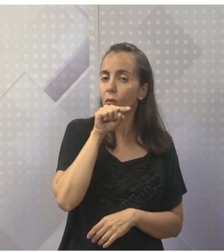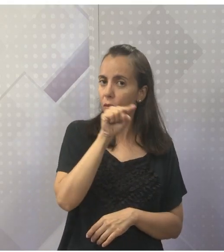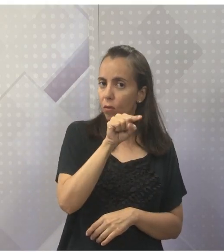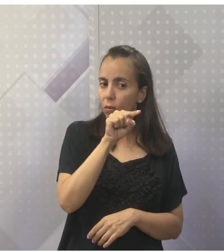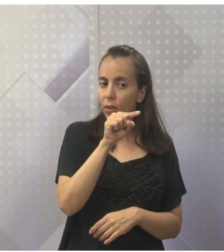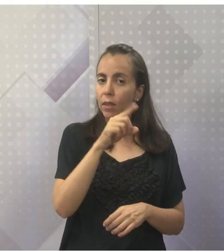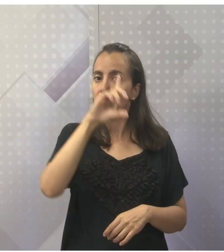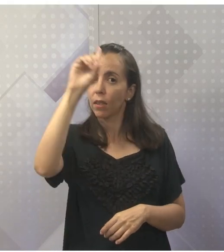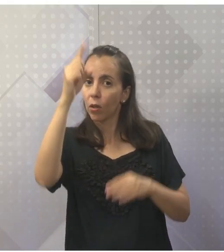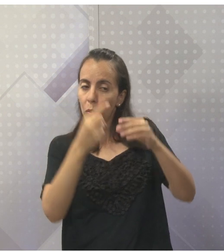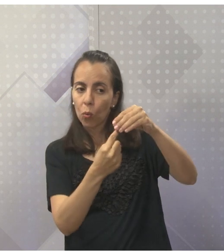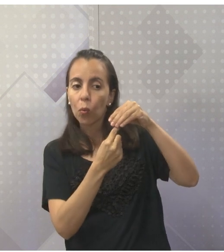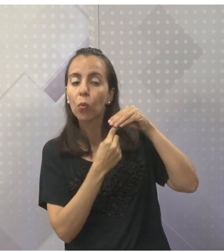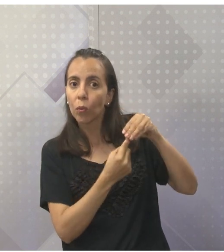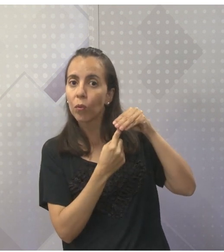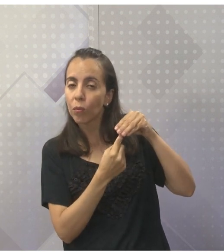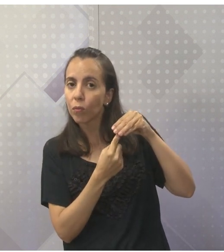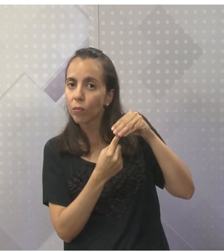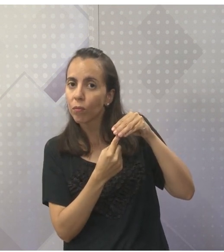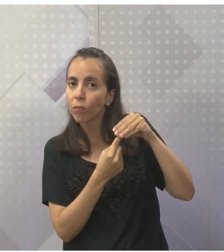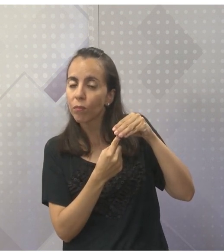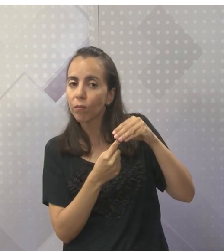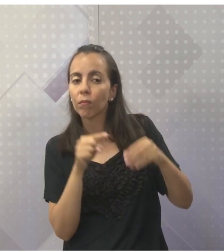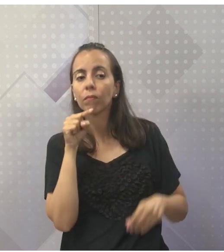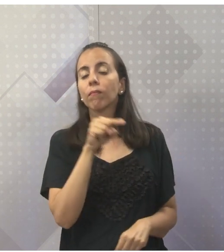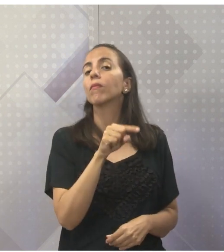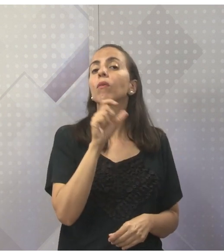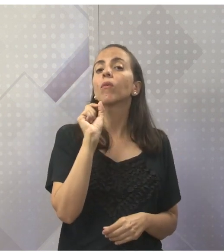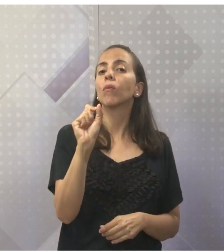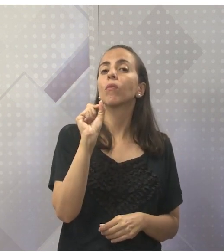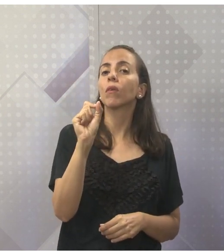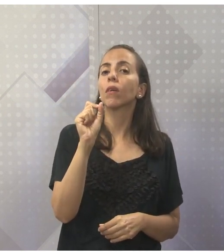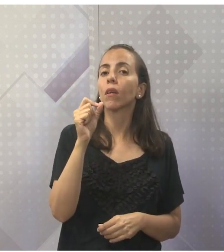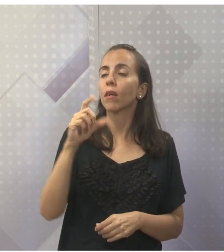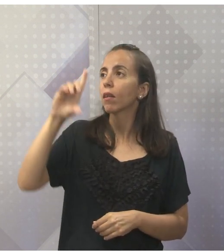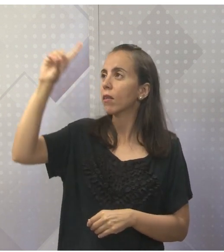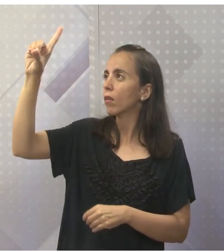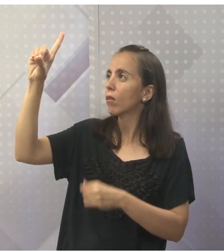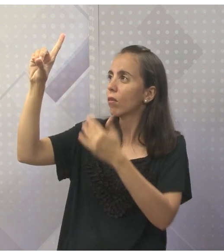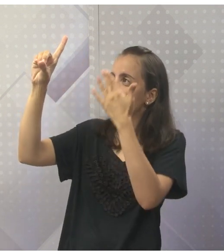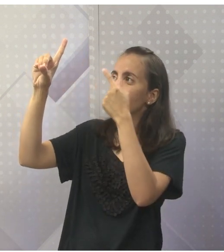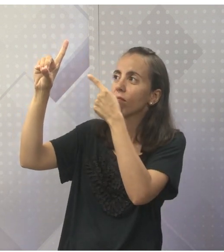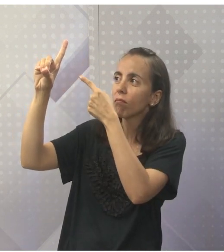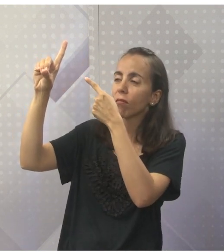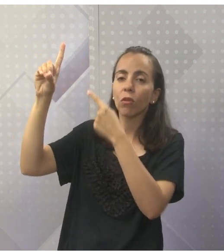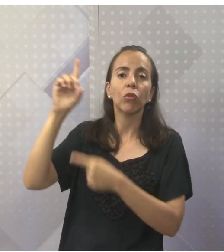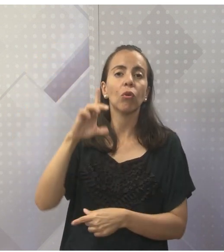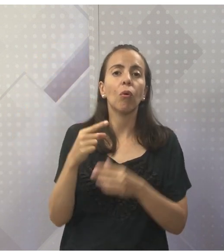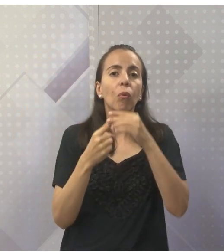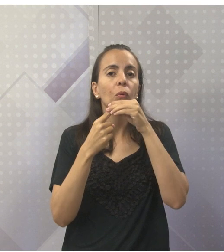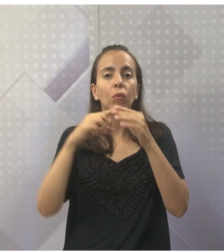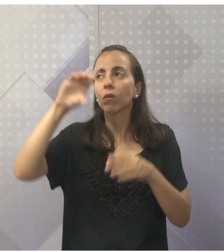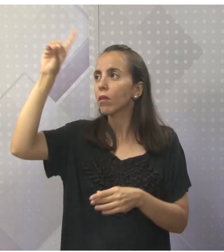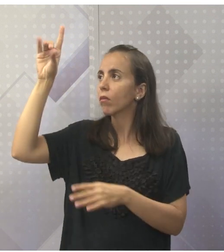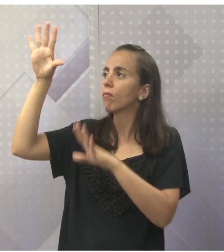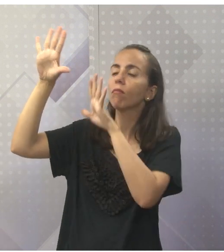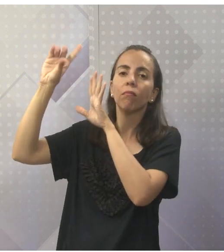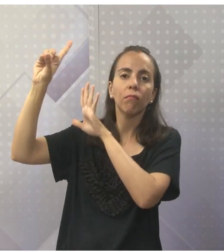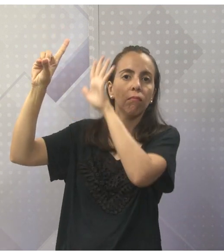Único, eles, no caso, são o quê? Monoteísta, certo? Ocidente,